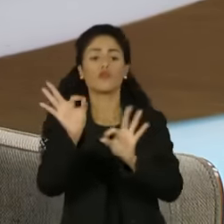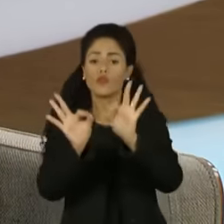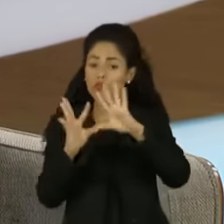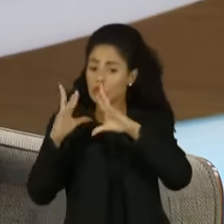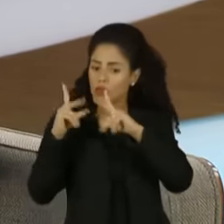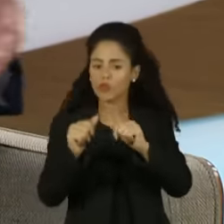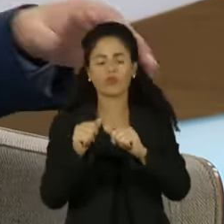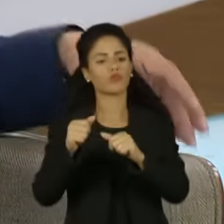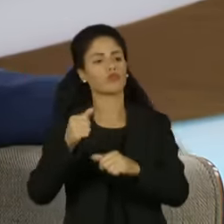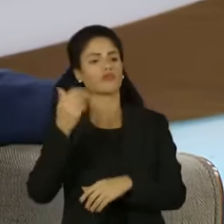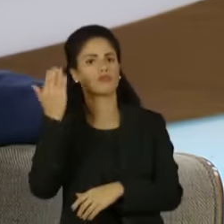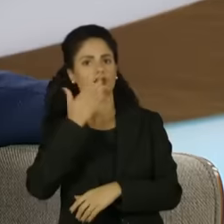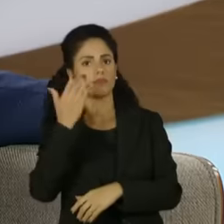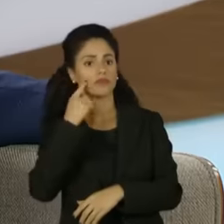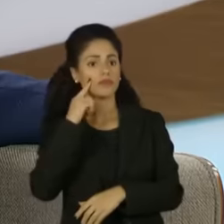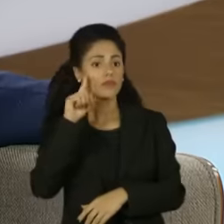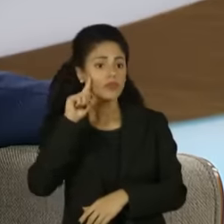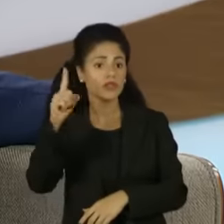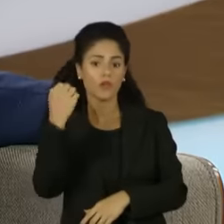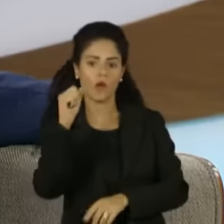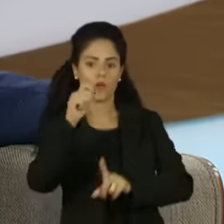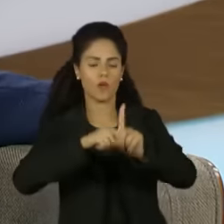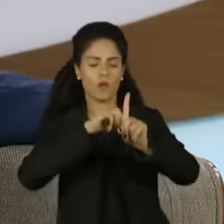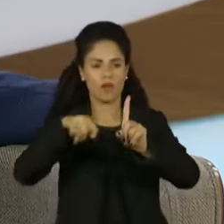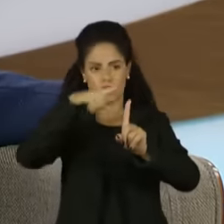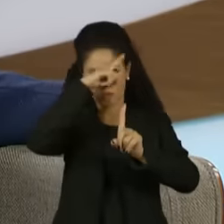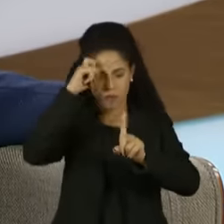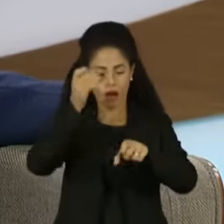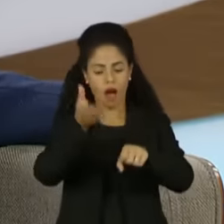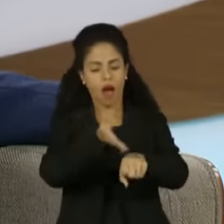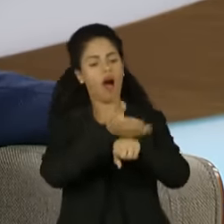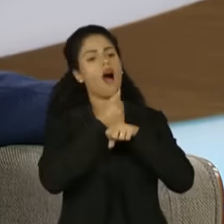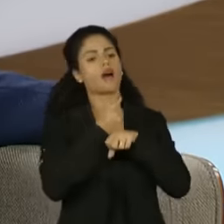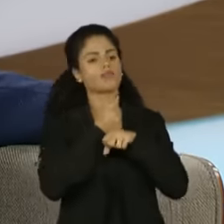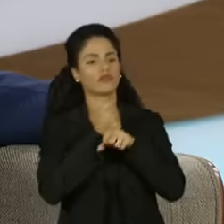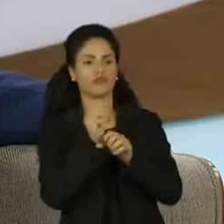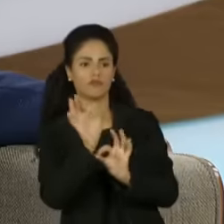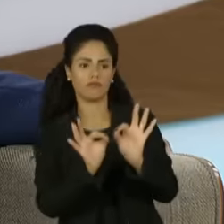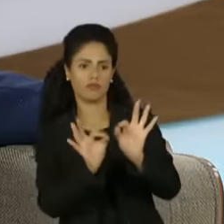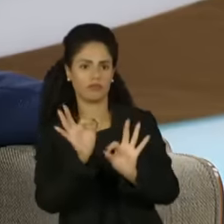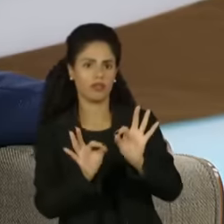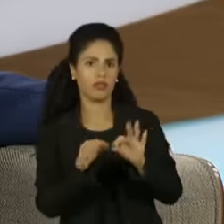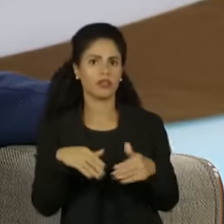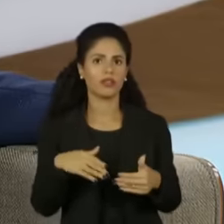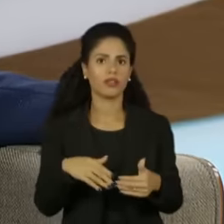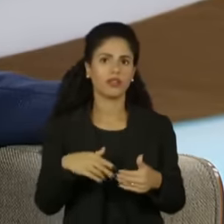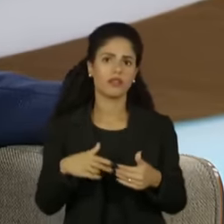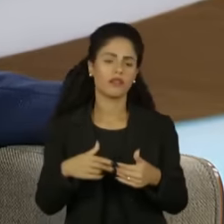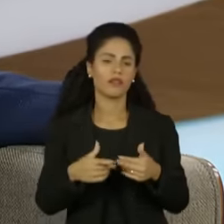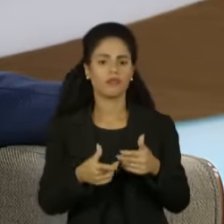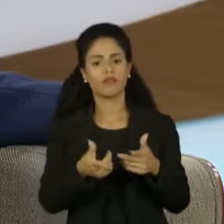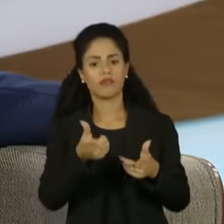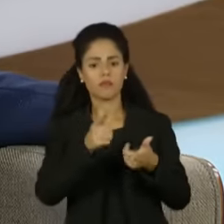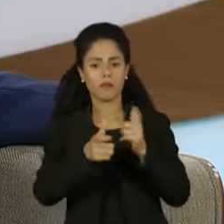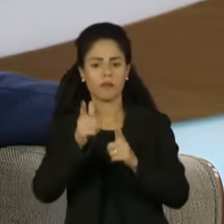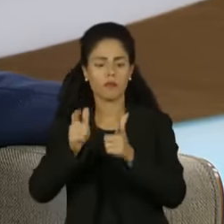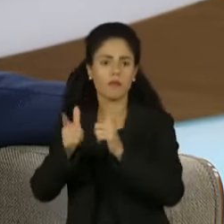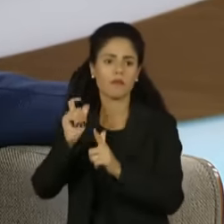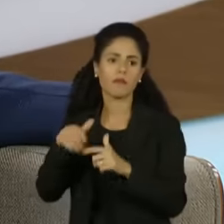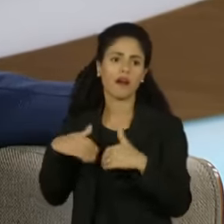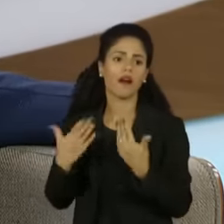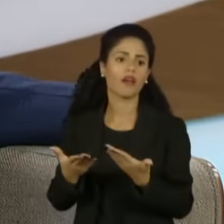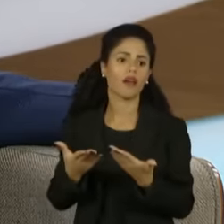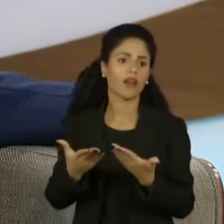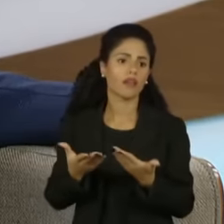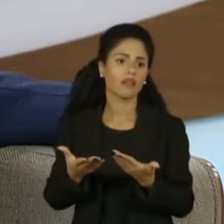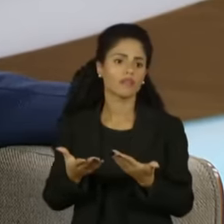falada foi colocada no dia 8 de janeiro, ou seja, que antecedeu o próprio dia 8 de janeiro, foi para matá-lo, assassiná-lo e pendurá-lo em praça